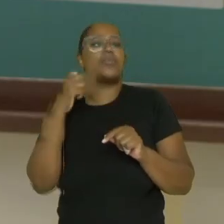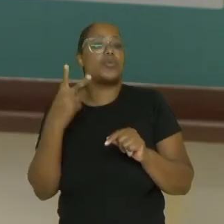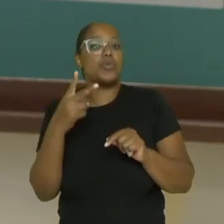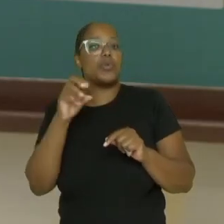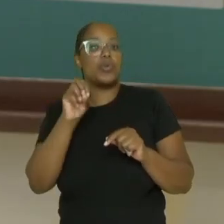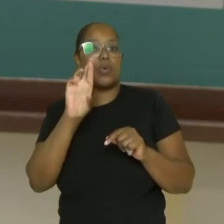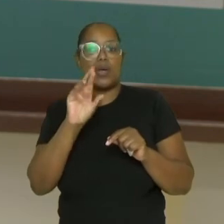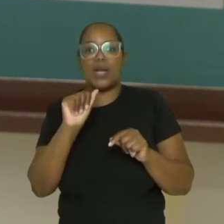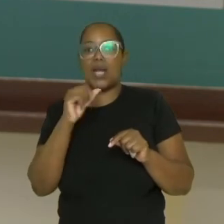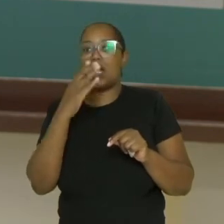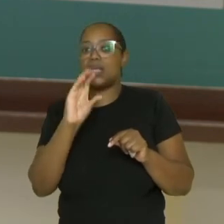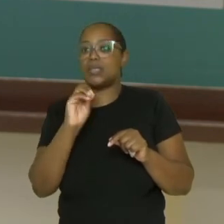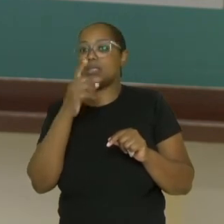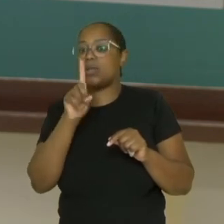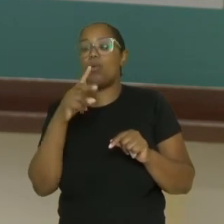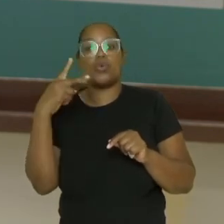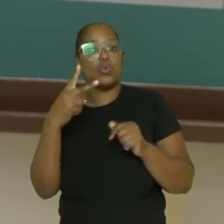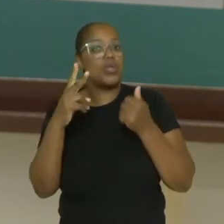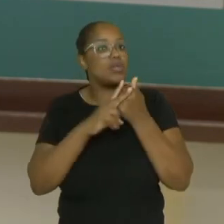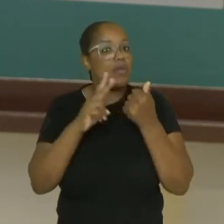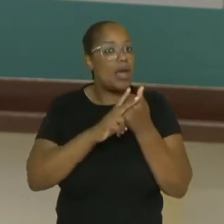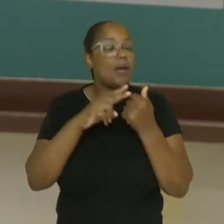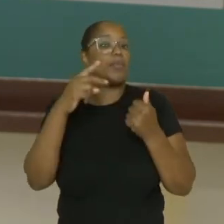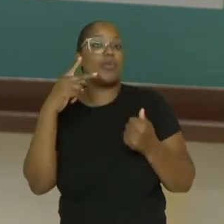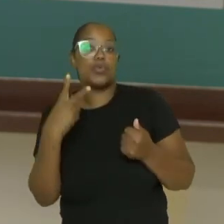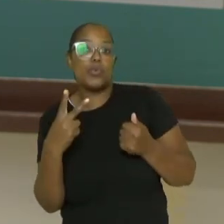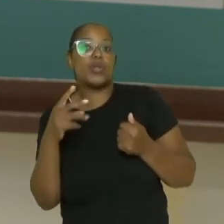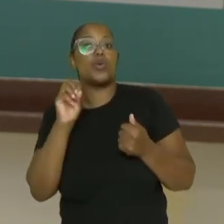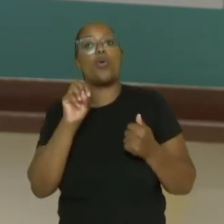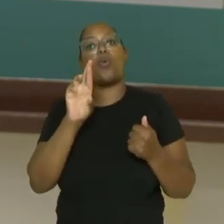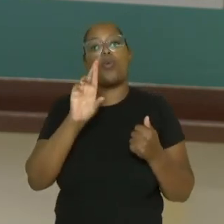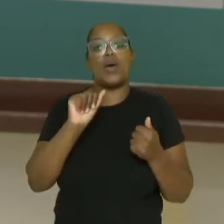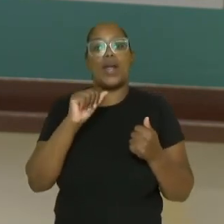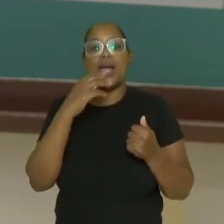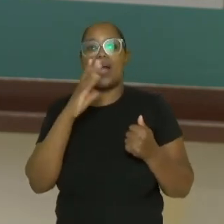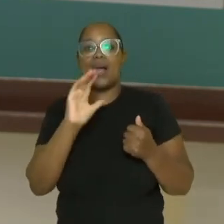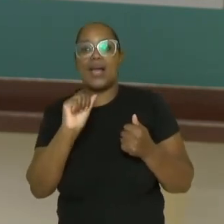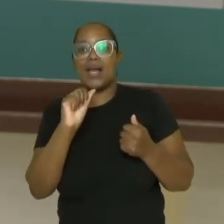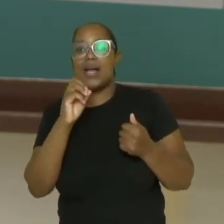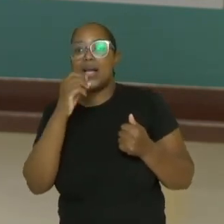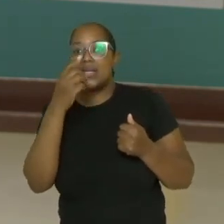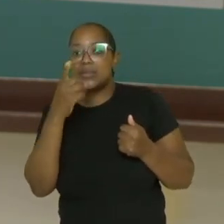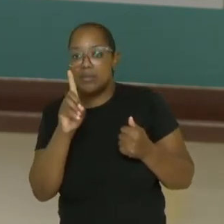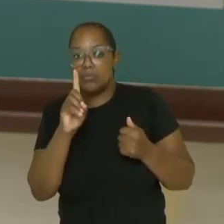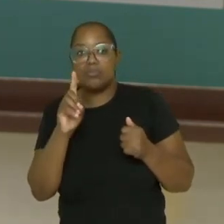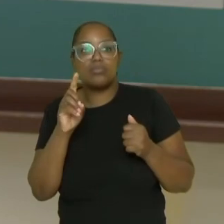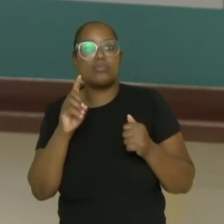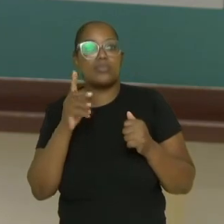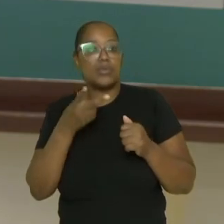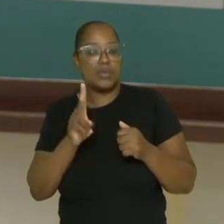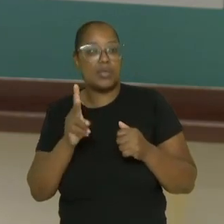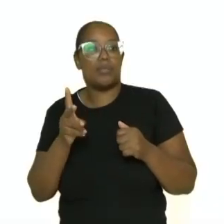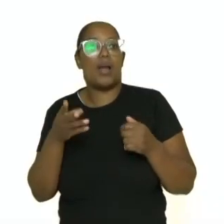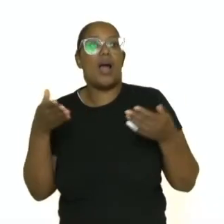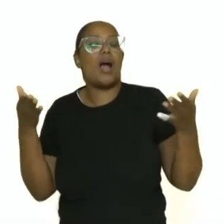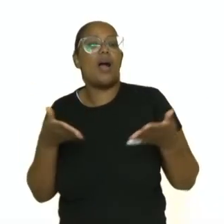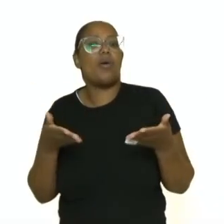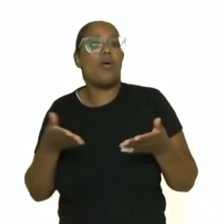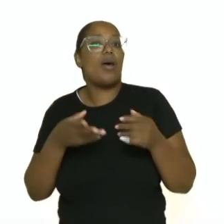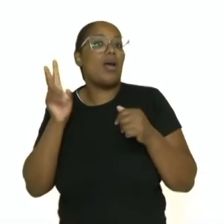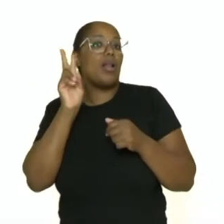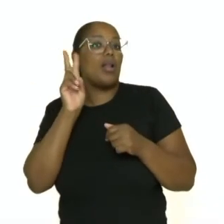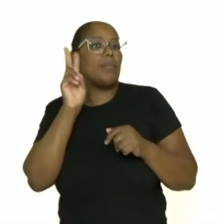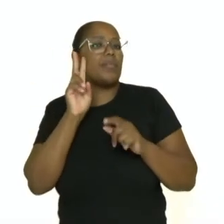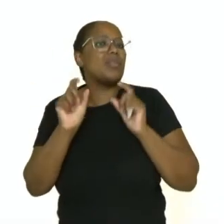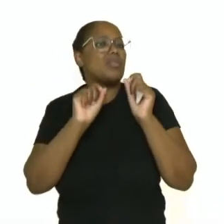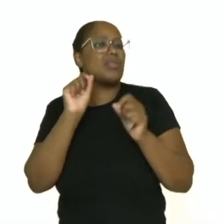certo? Dois verbos, duas orações. A mesma quantidade de verbos é a de orações. E aqui, lembrando, então,